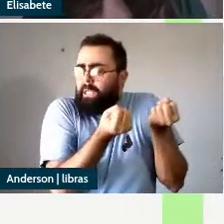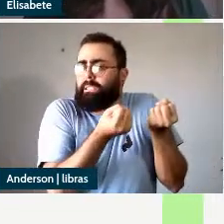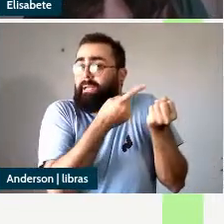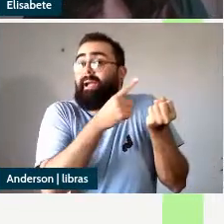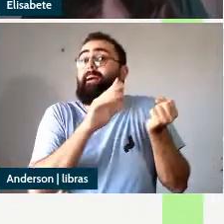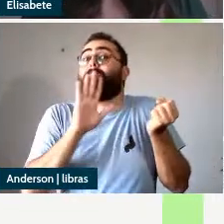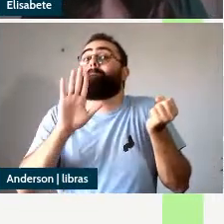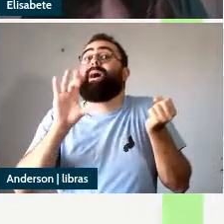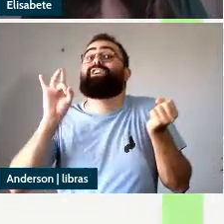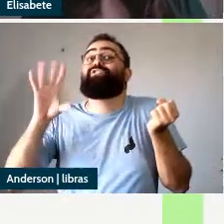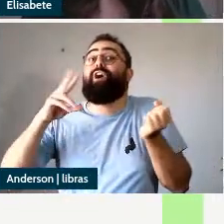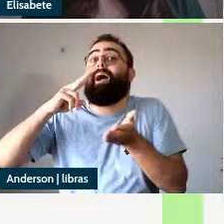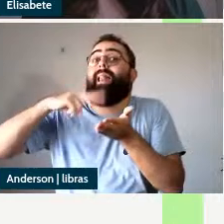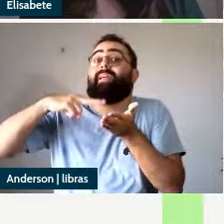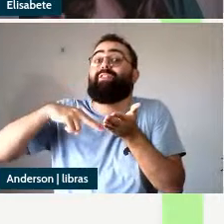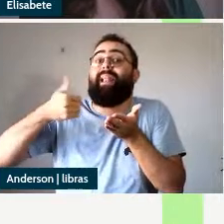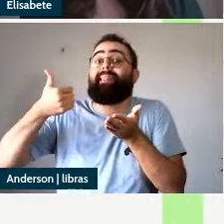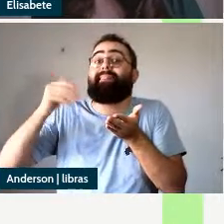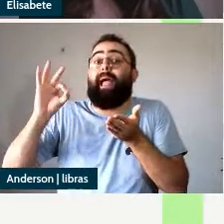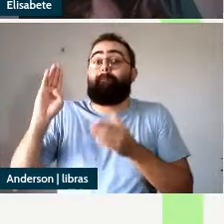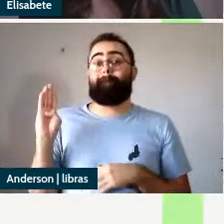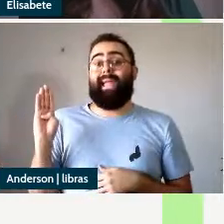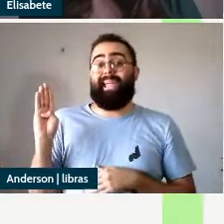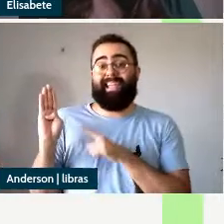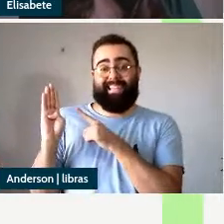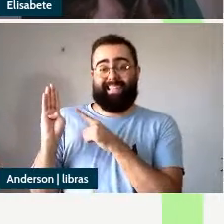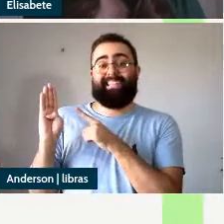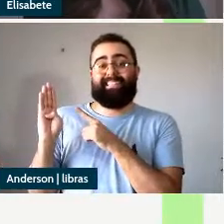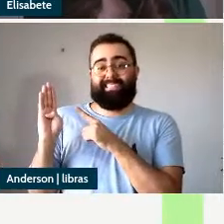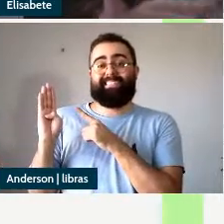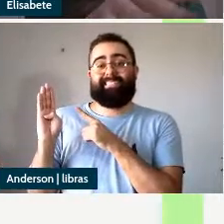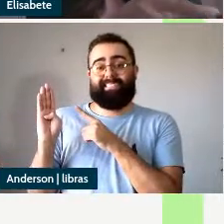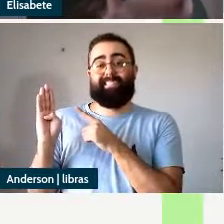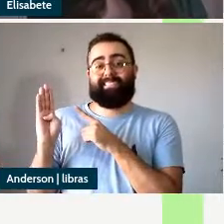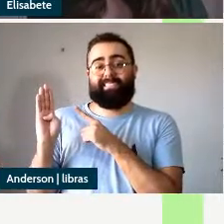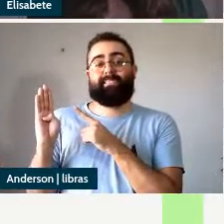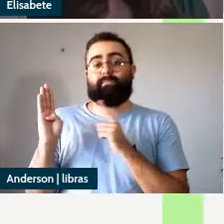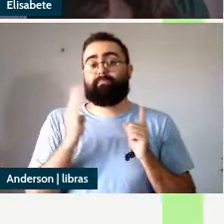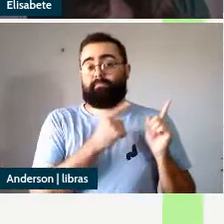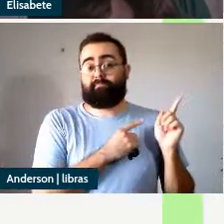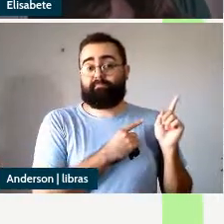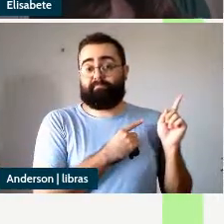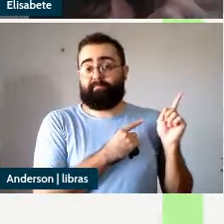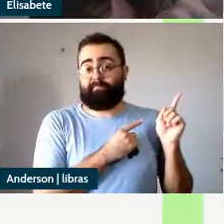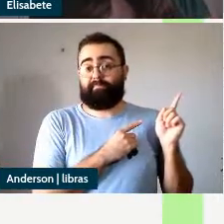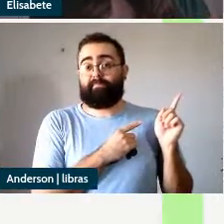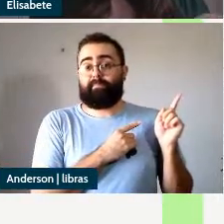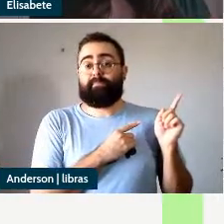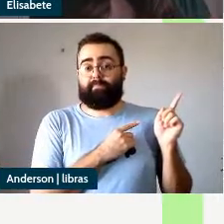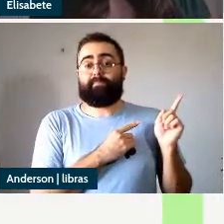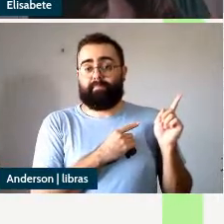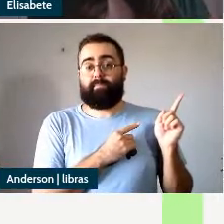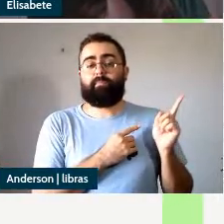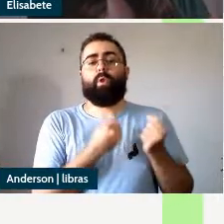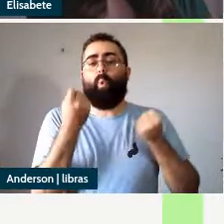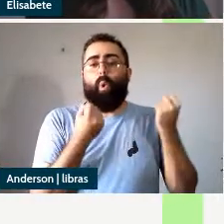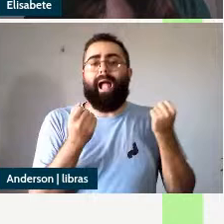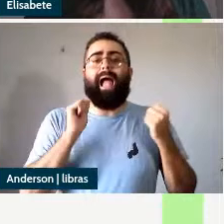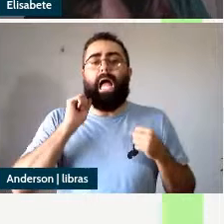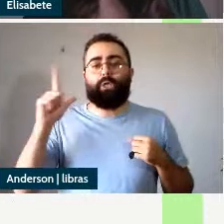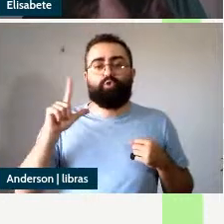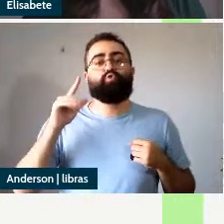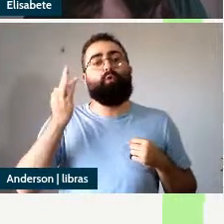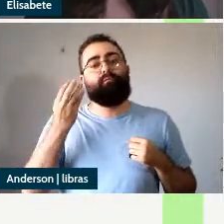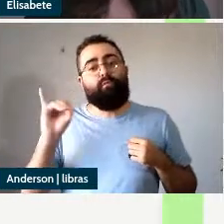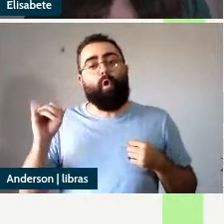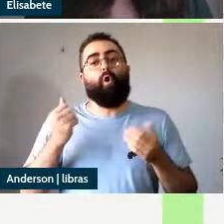que é o caso de 10B o carro azul foi comprado pelo Fábio derivada digamos assim dessa sentença em 10A o Fábio